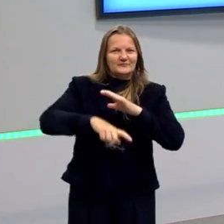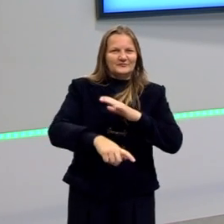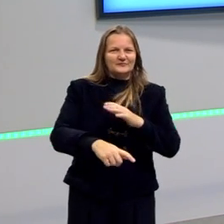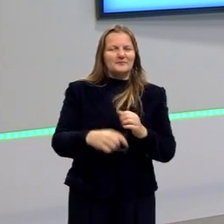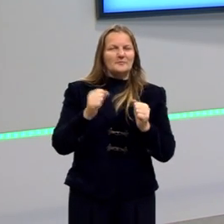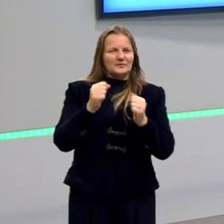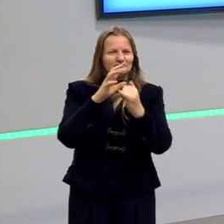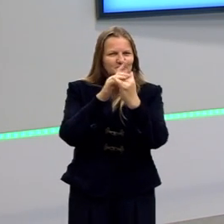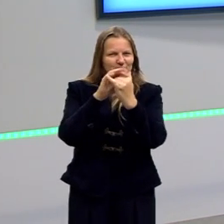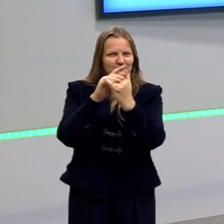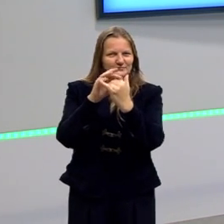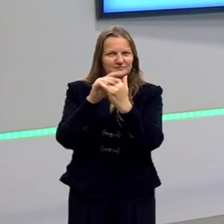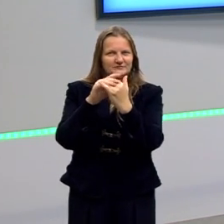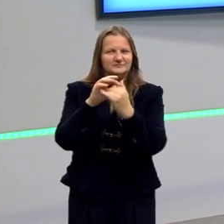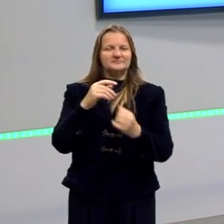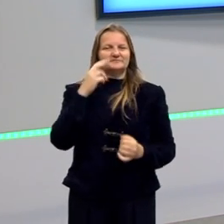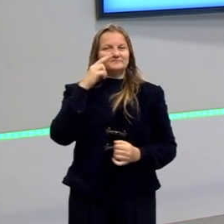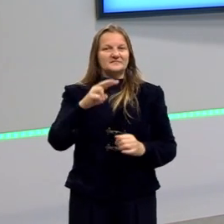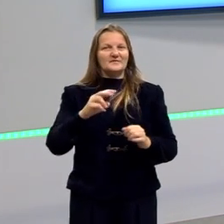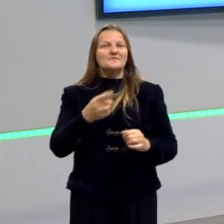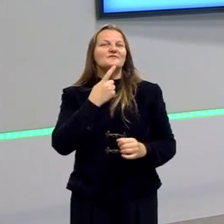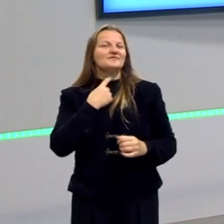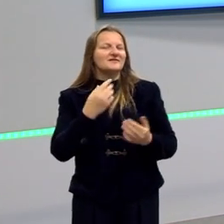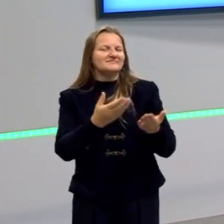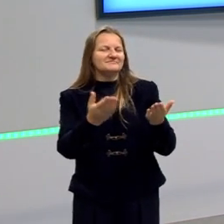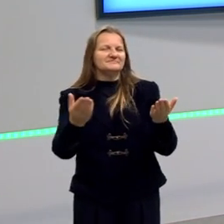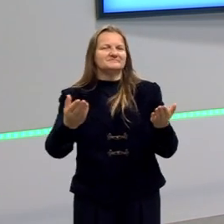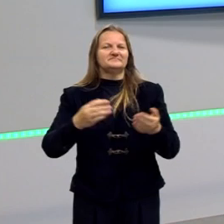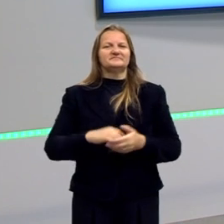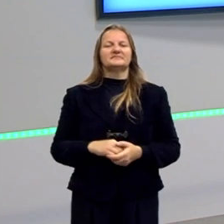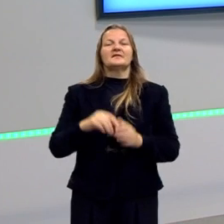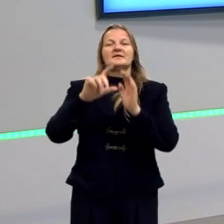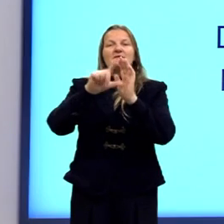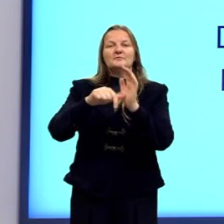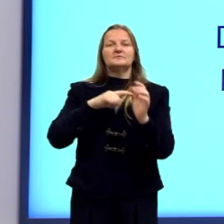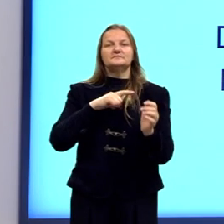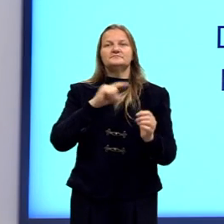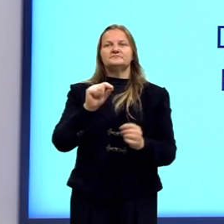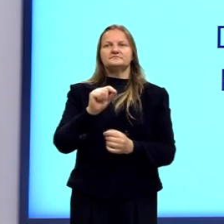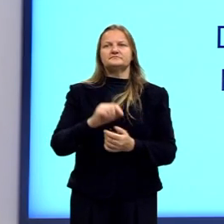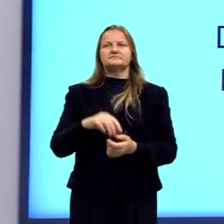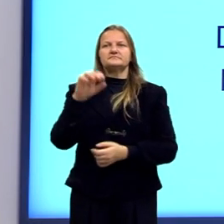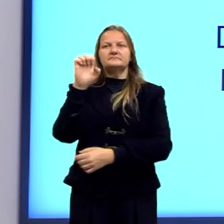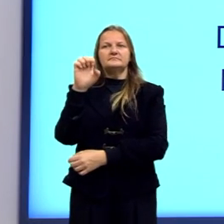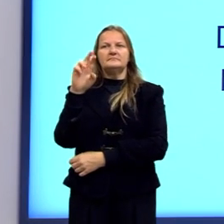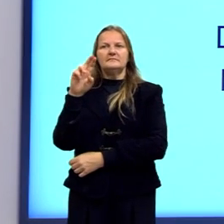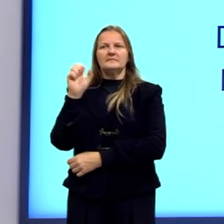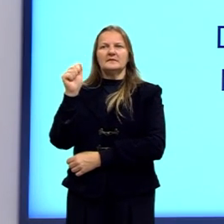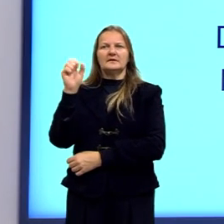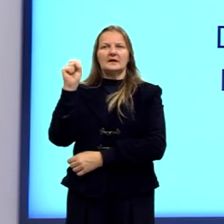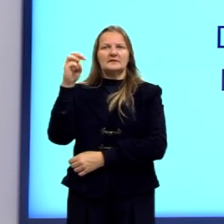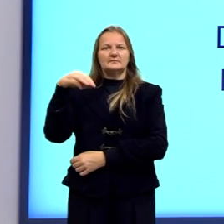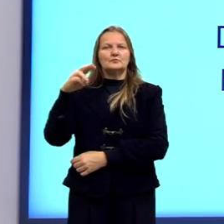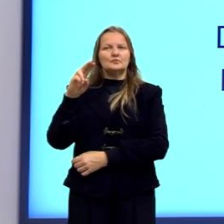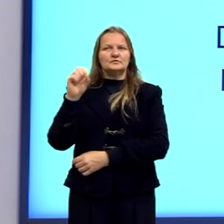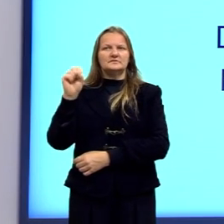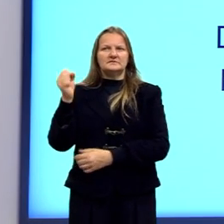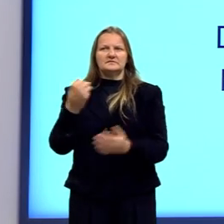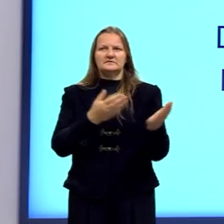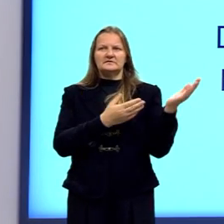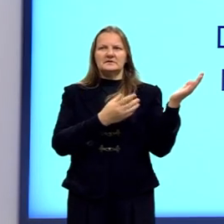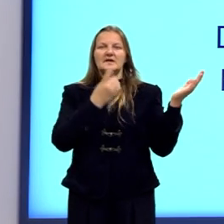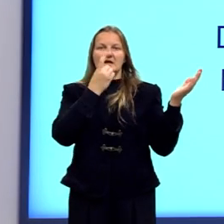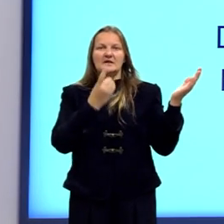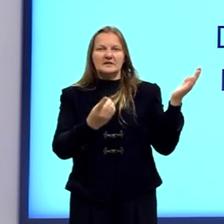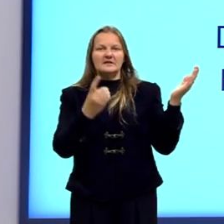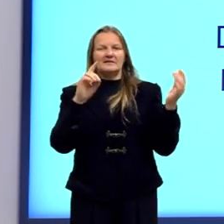uma catada lá, olha lá que vocês vão gostar. Depois temos Erasmus Darwin também, que é meio